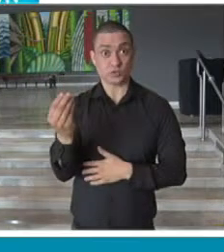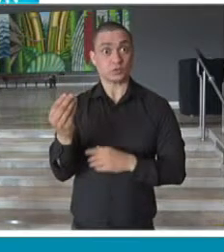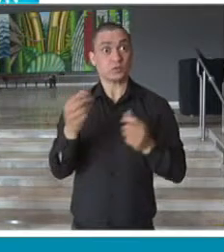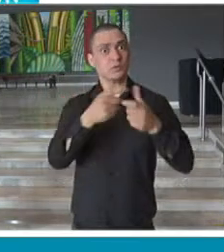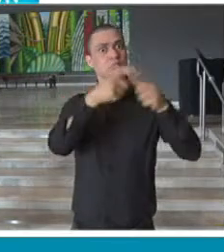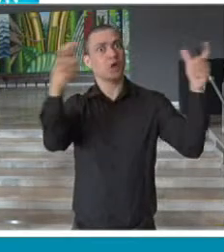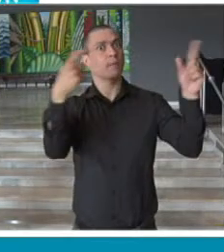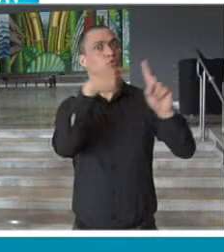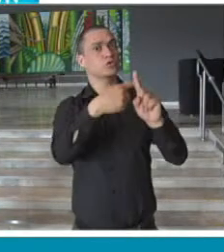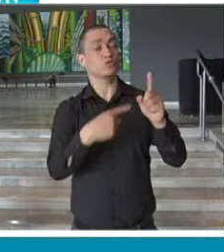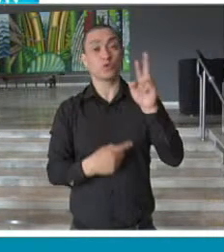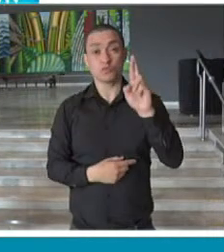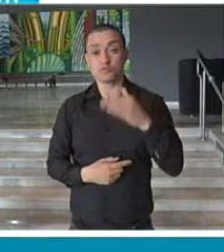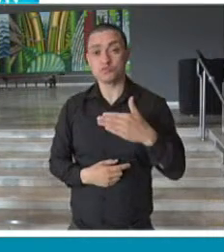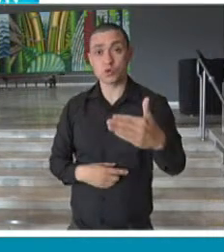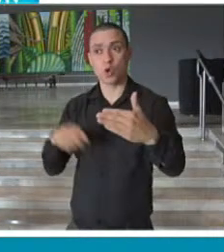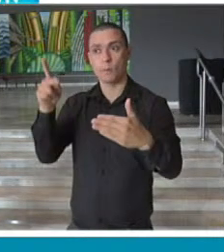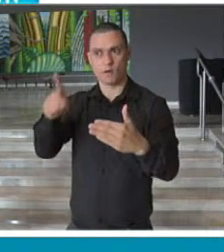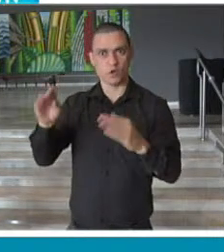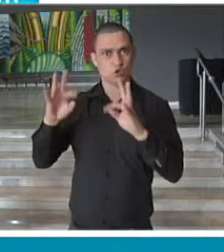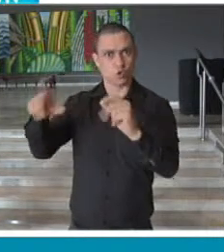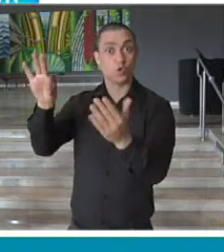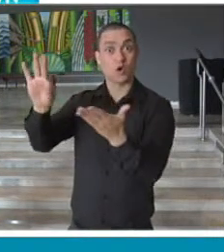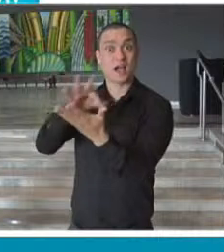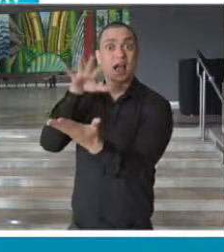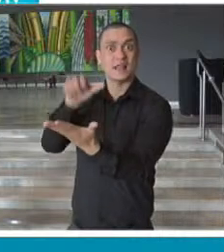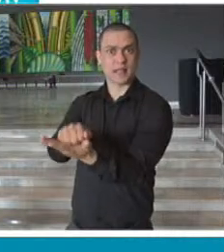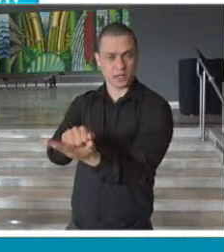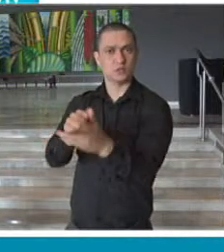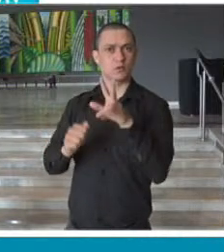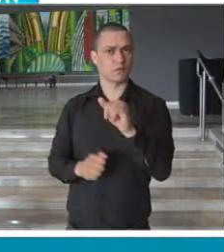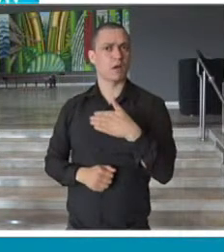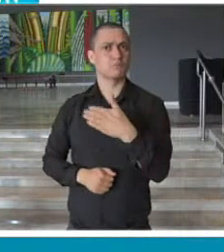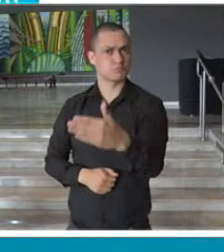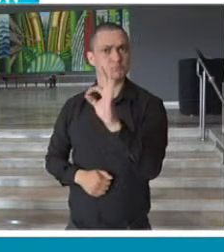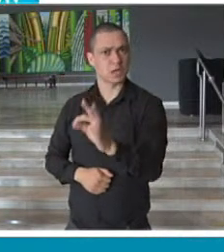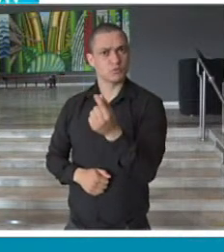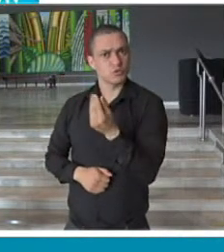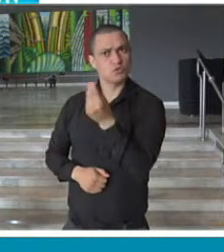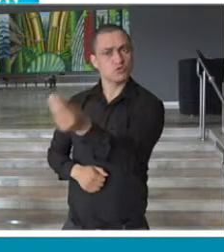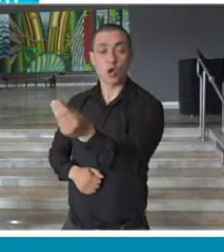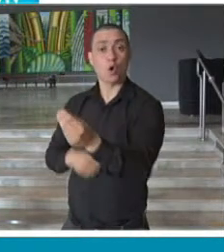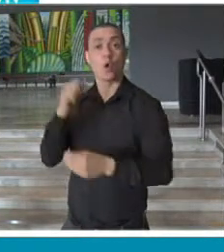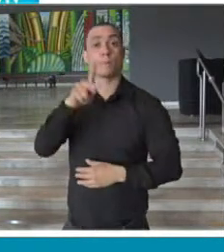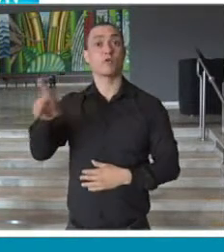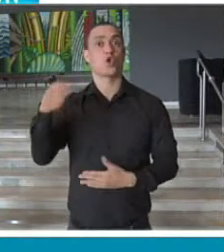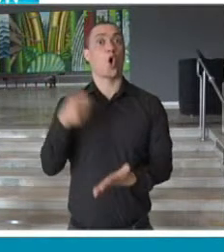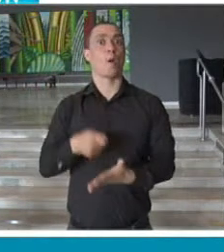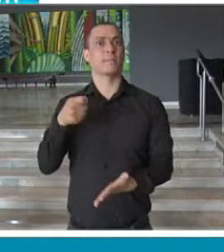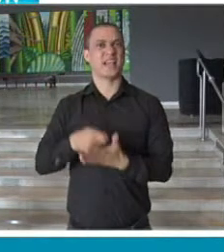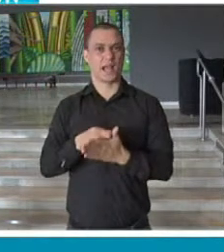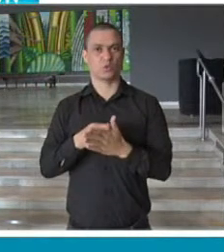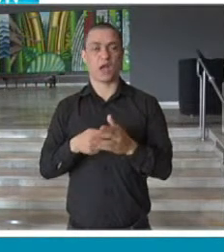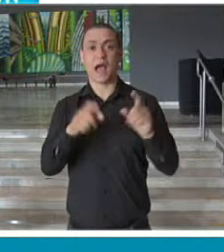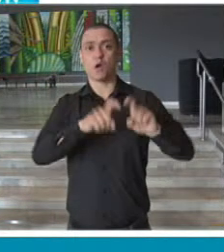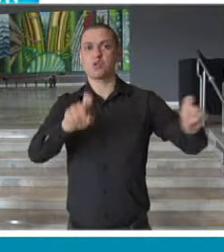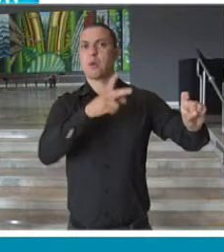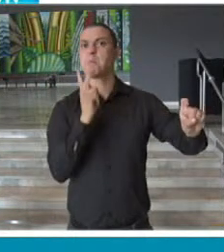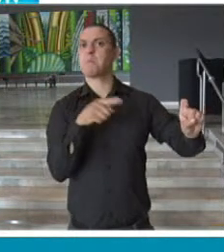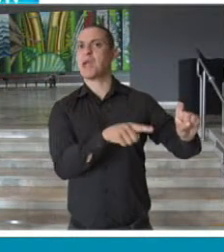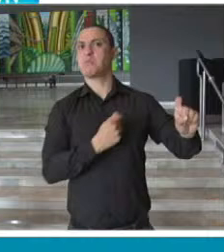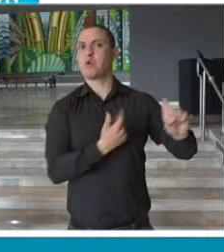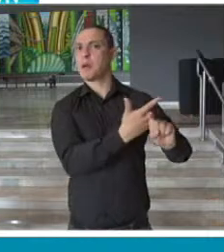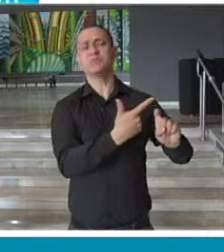positiva em breve com o credenciamento na rua. Nós teremos grandes notícias também nesse sentido. O professor não será obrigado a comprar aquele equipamento,